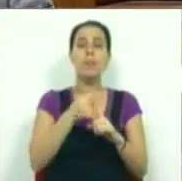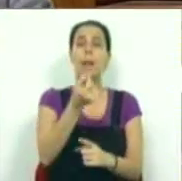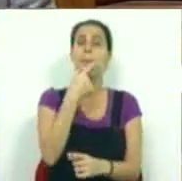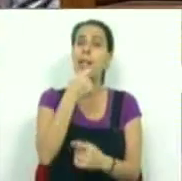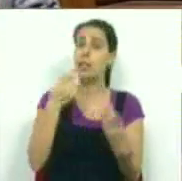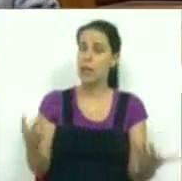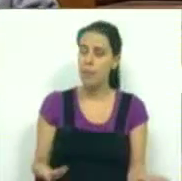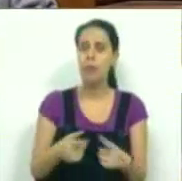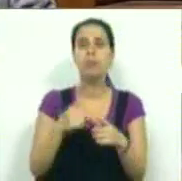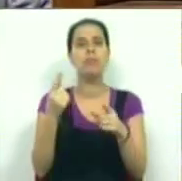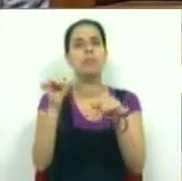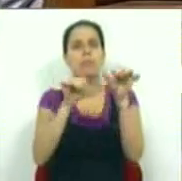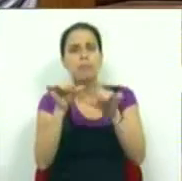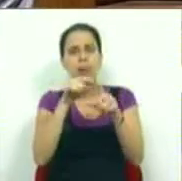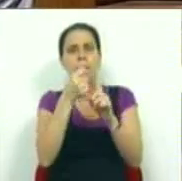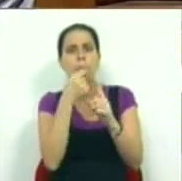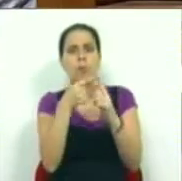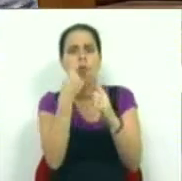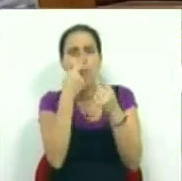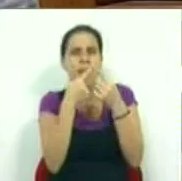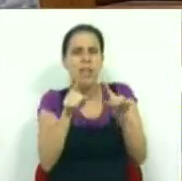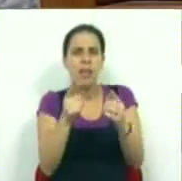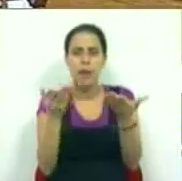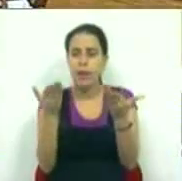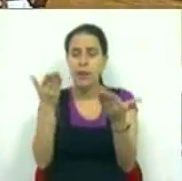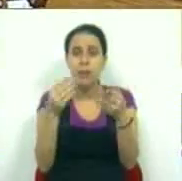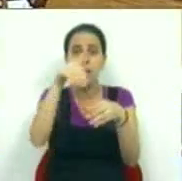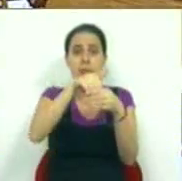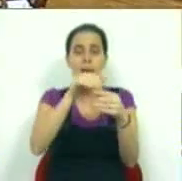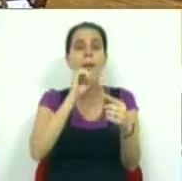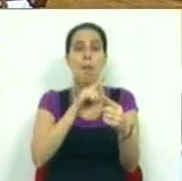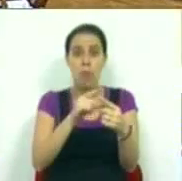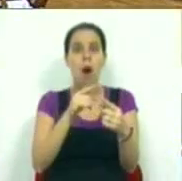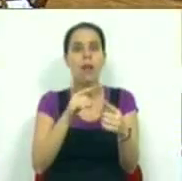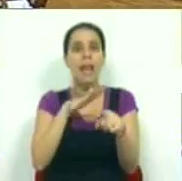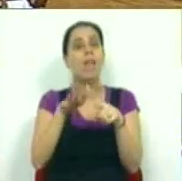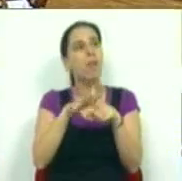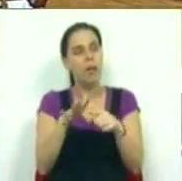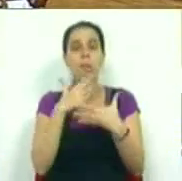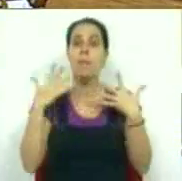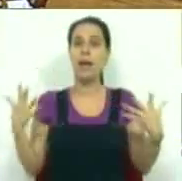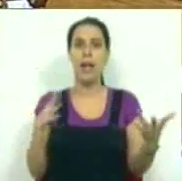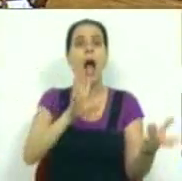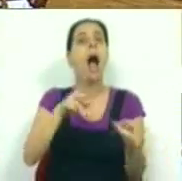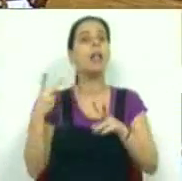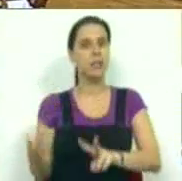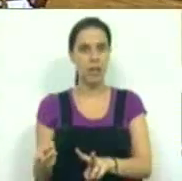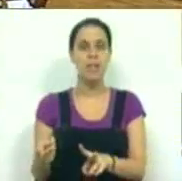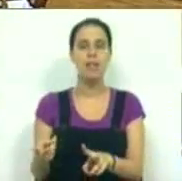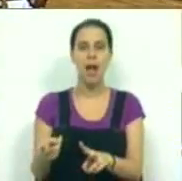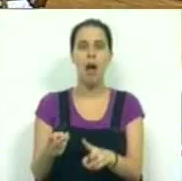medicamentos, para as substâncias em que uma pequena diferença na sua composição pode ter uma grande alteração